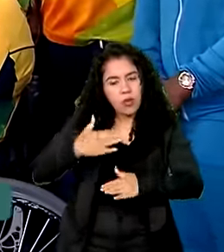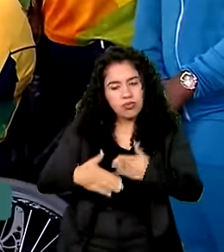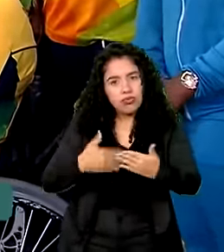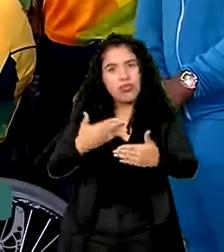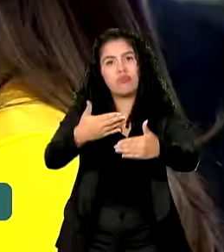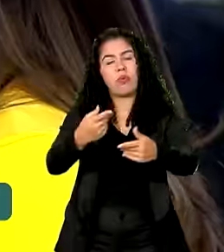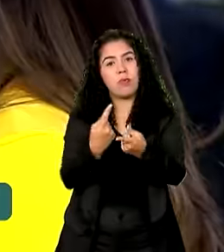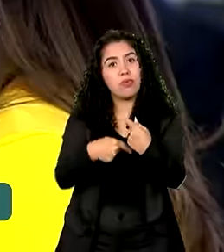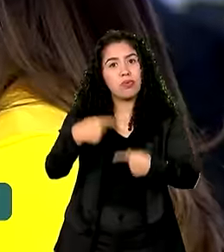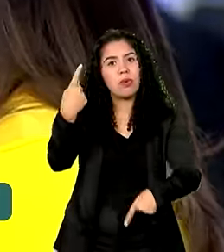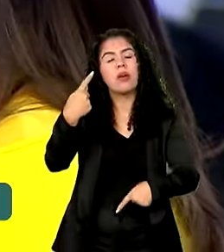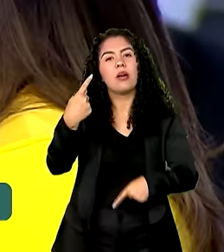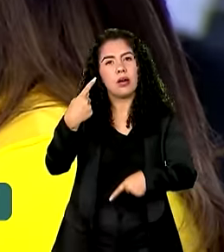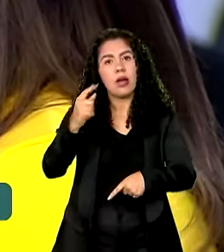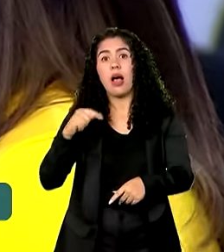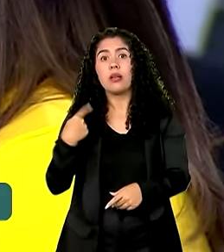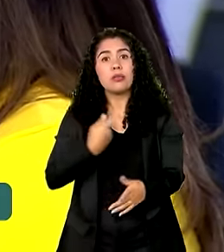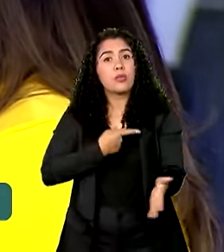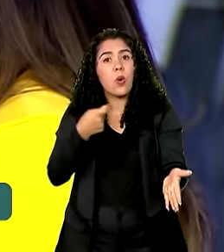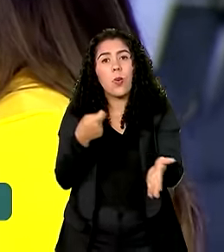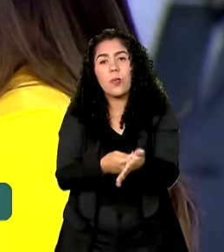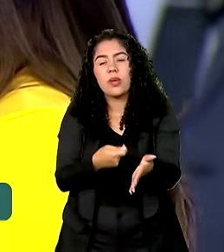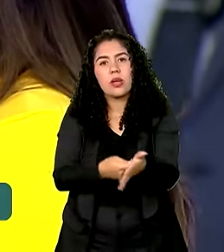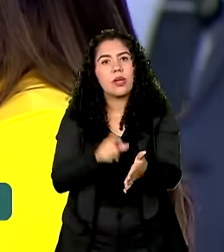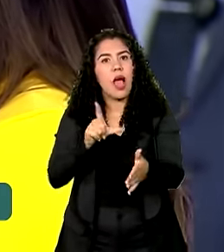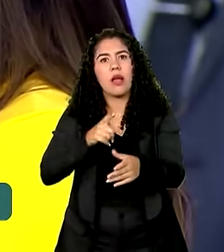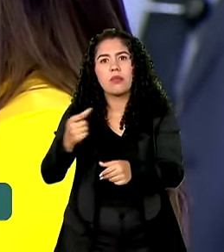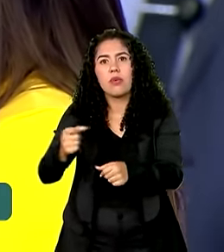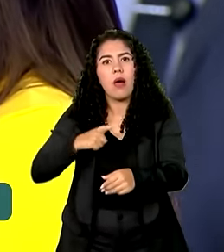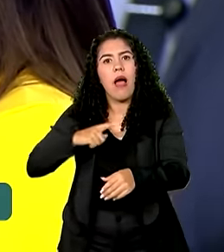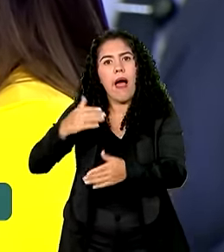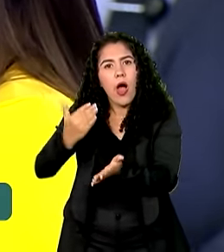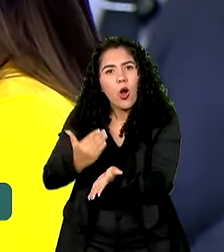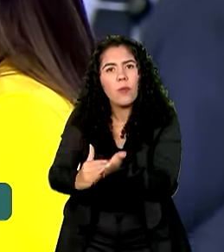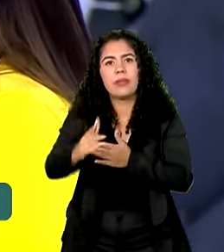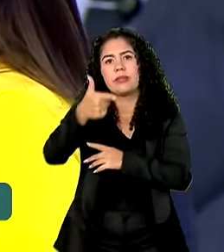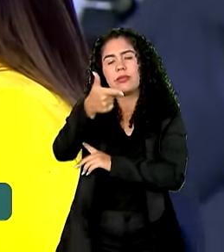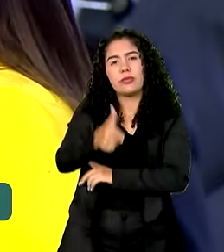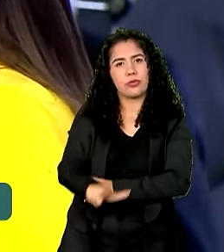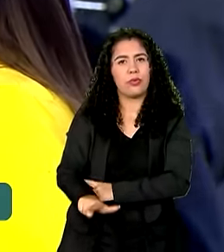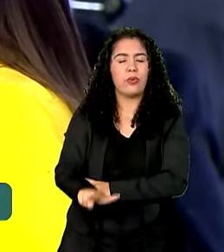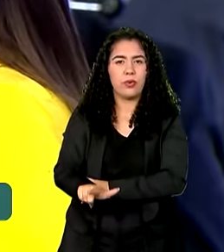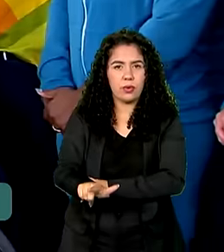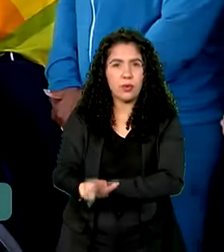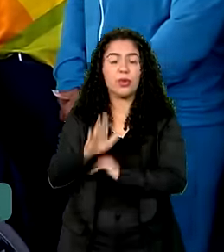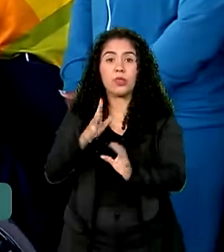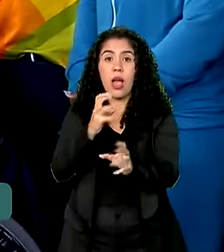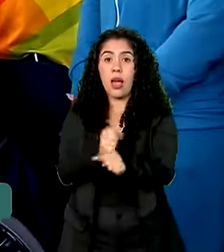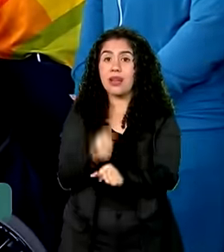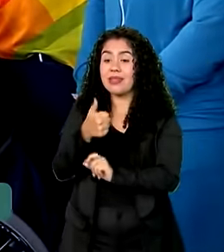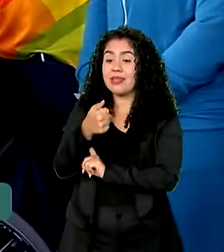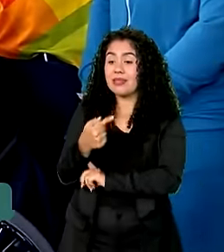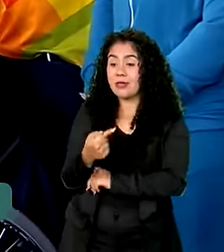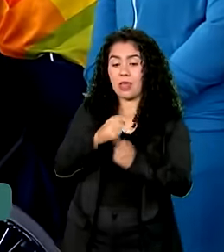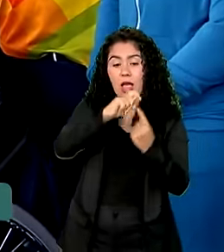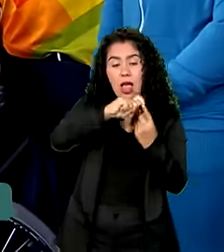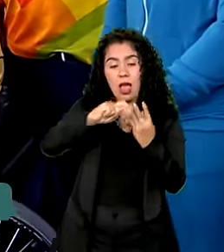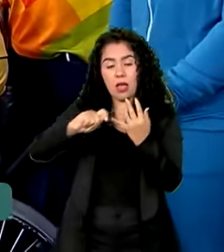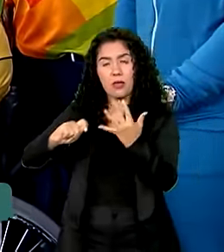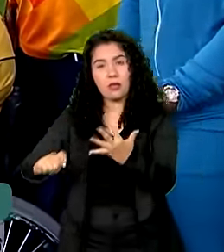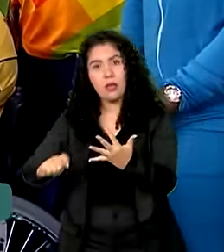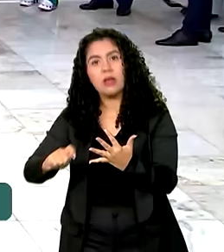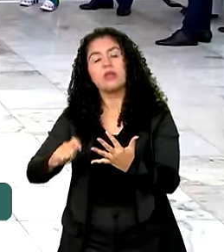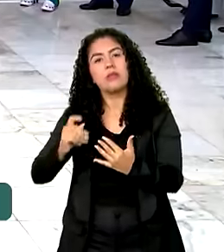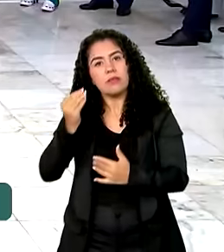que foi destruído. Nós fomos obrigados a reconstruir tudo. Então, fomos com quase 17 meses reconstruindo